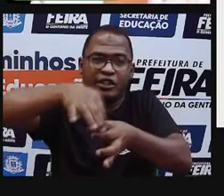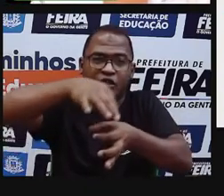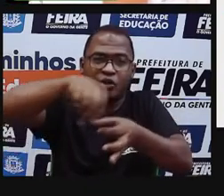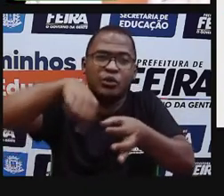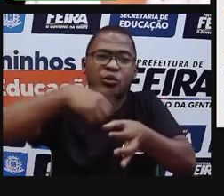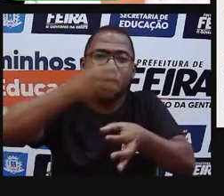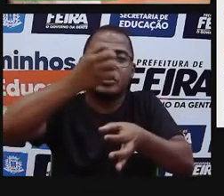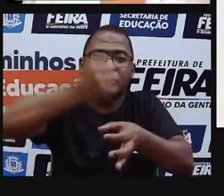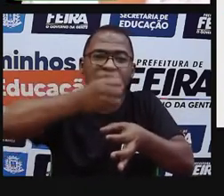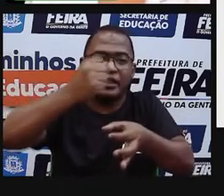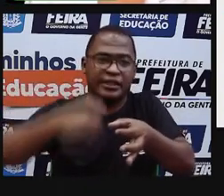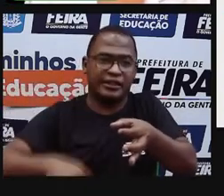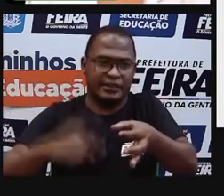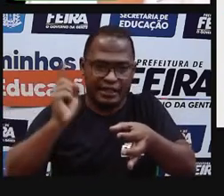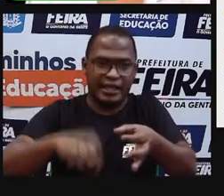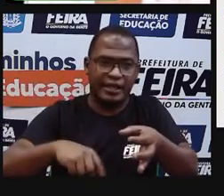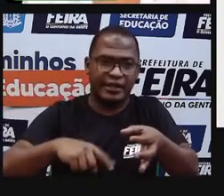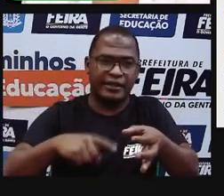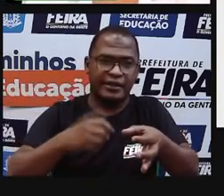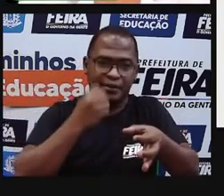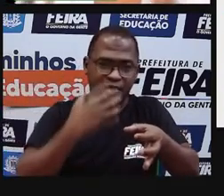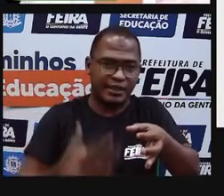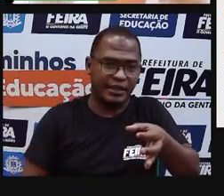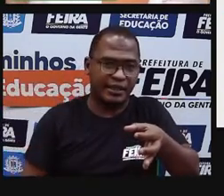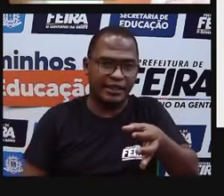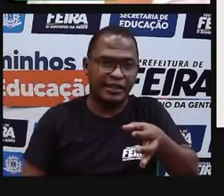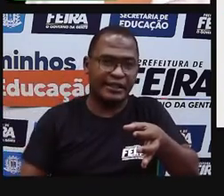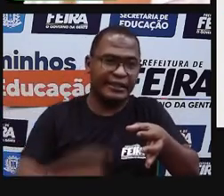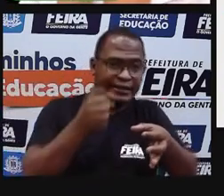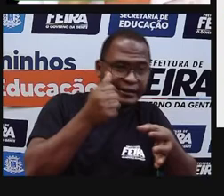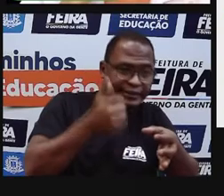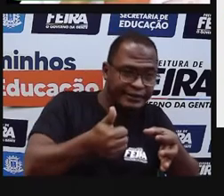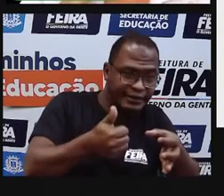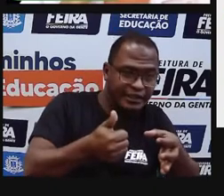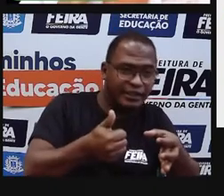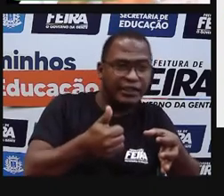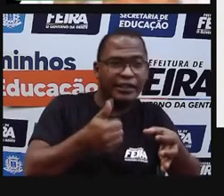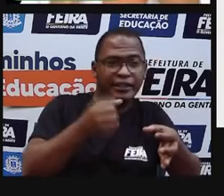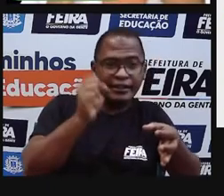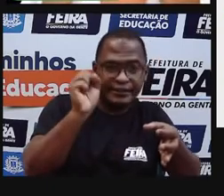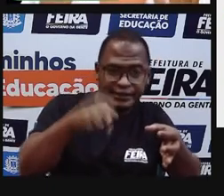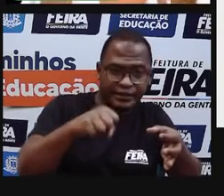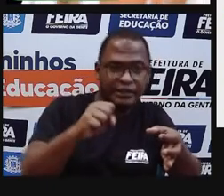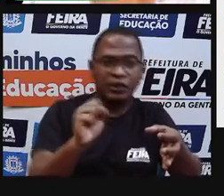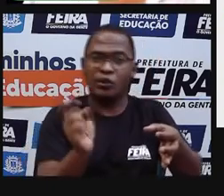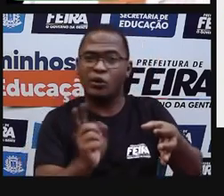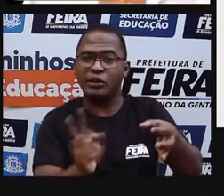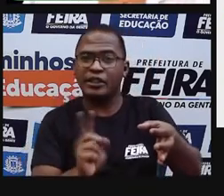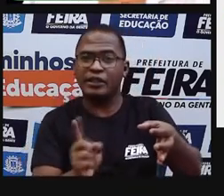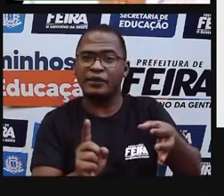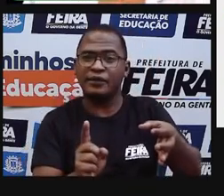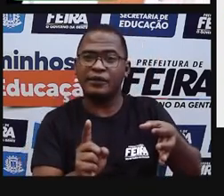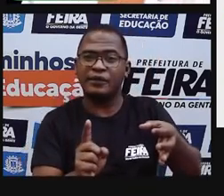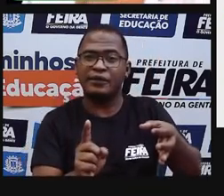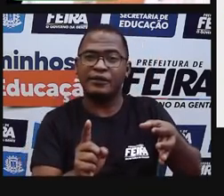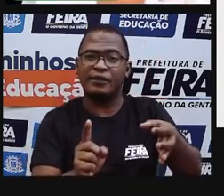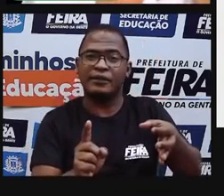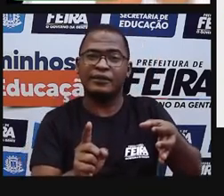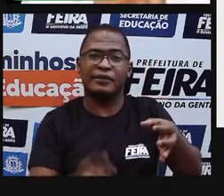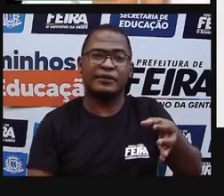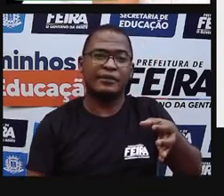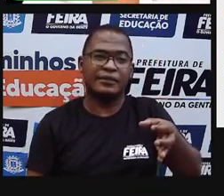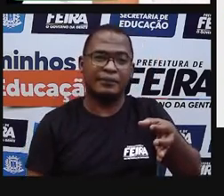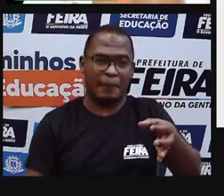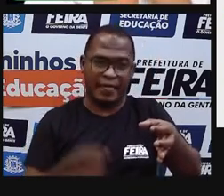os dias. Nem todos os dias a gente vai tomar iogurte. Nem todos os dias a gente vai comer uma fruta. Mas no geral, você acredita que